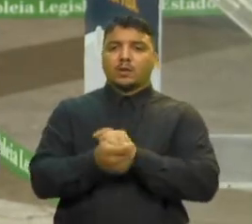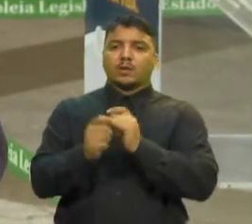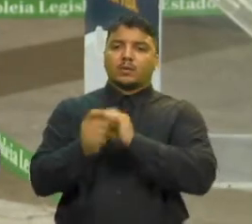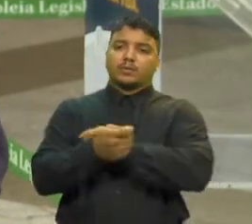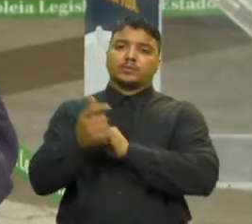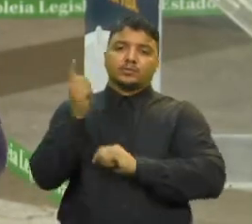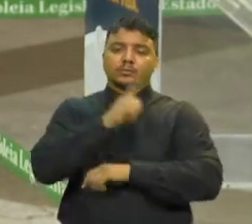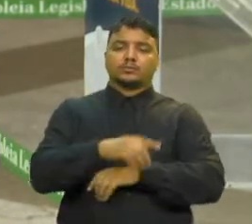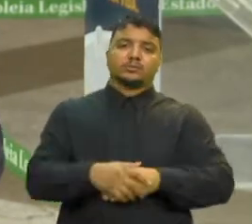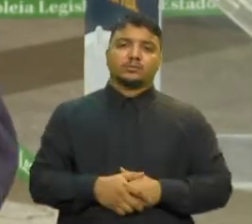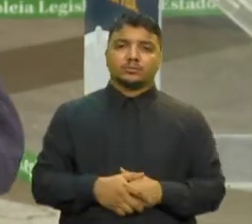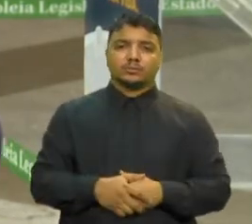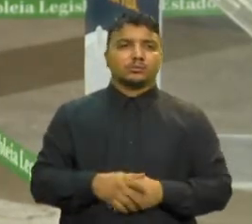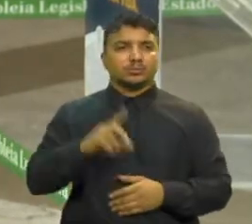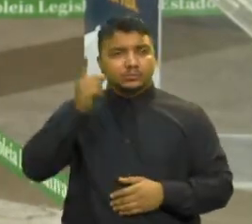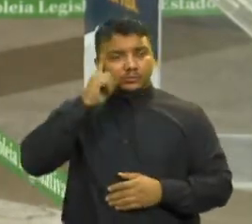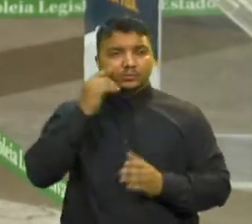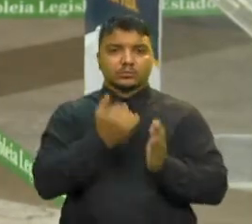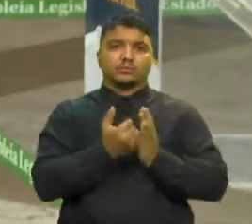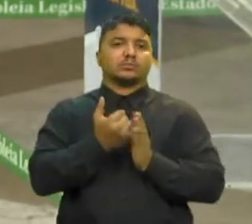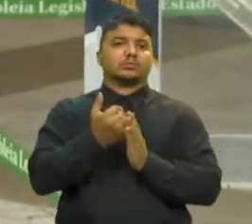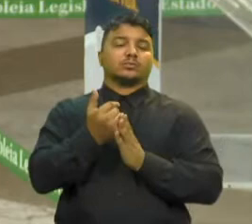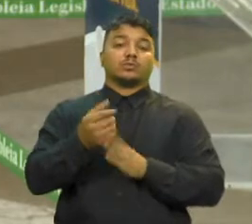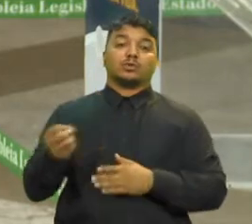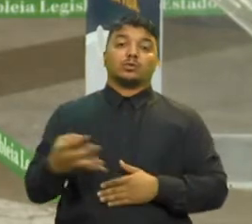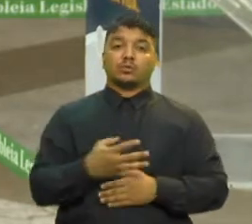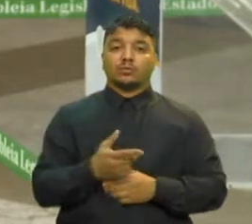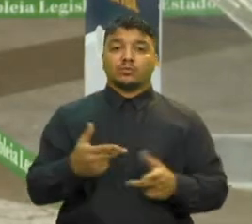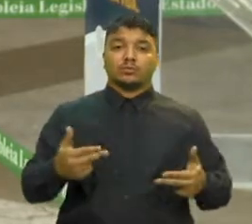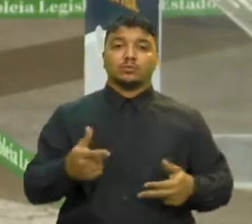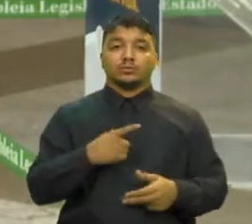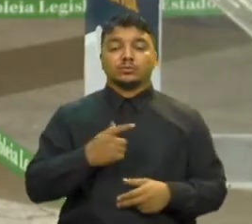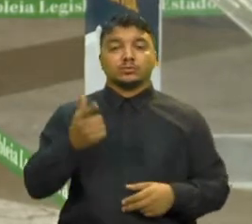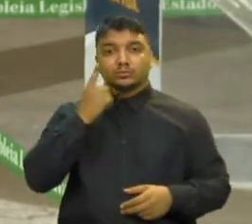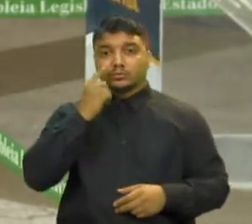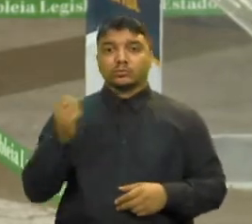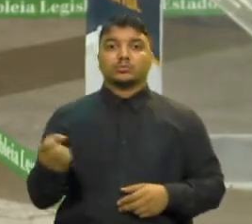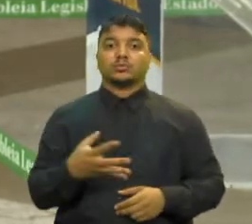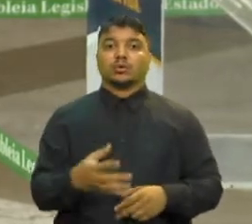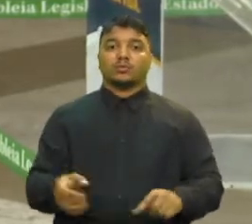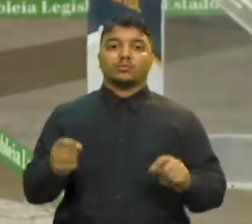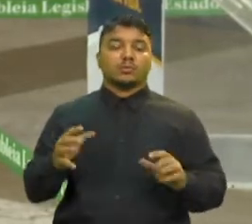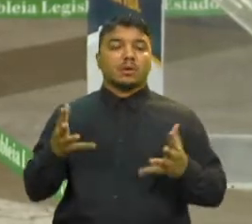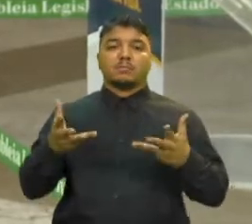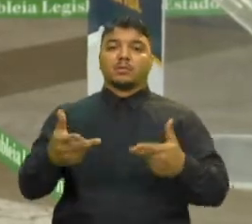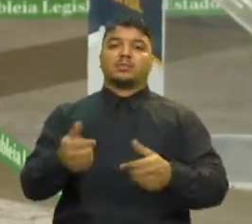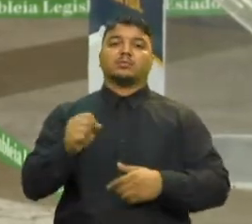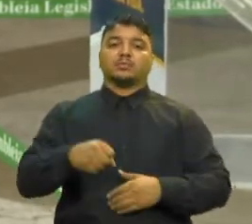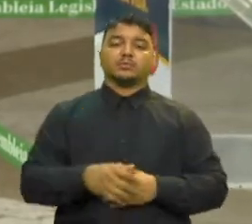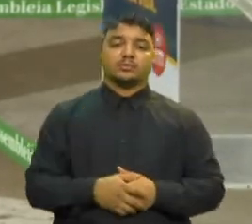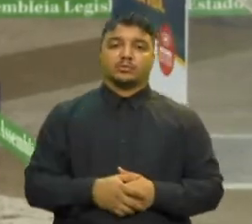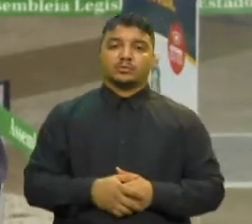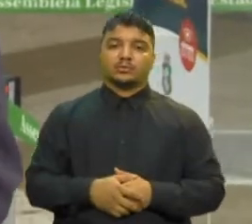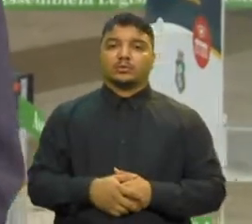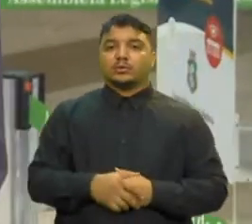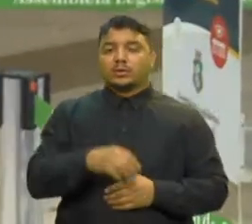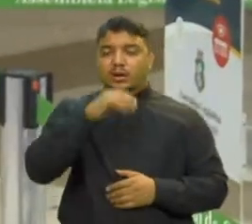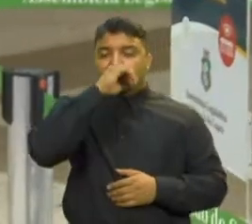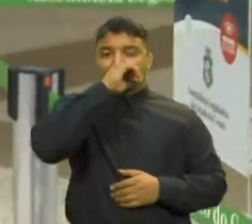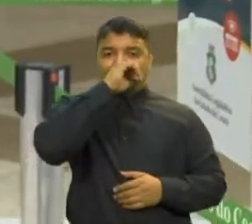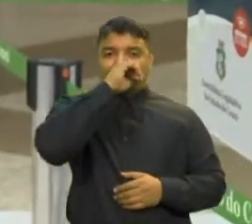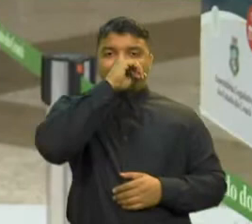cada dia que passa E agora tem novidades, Tiago E que novidades bacanas Eu vou mostrar para vocês